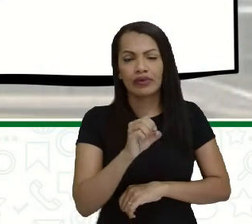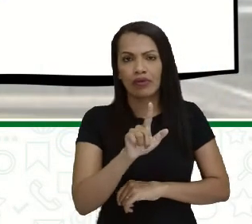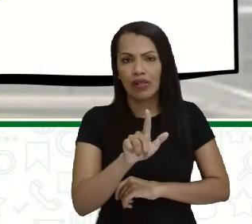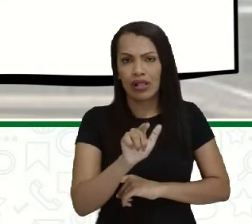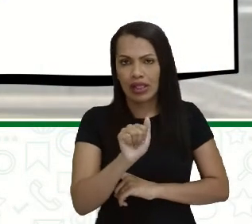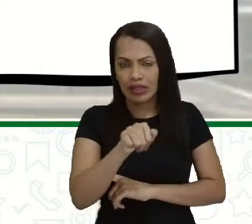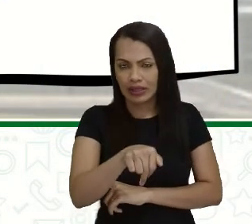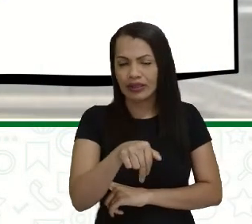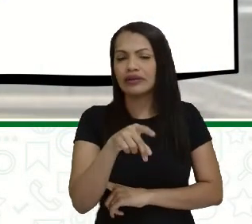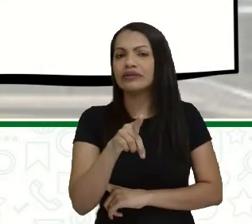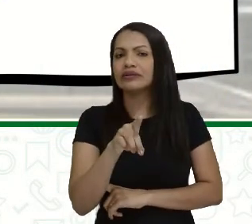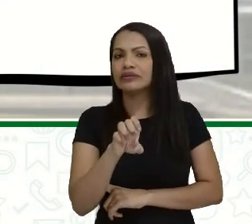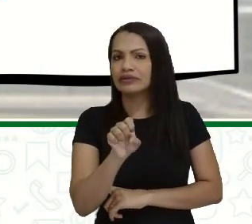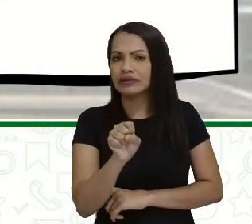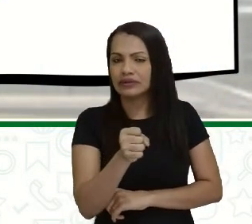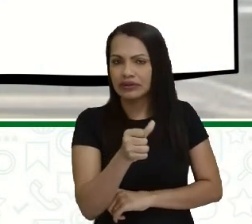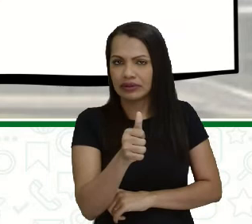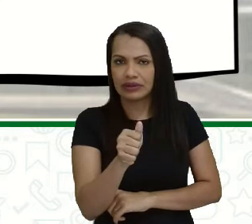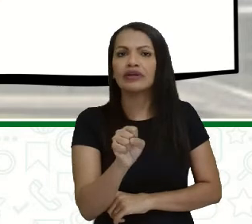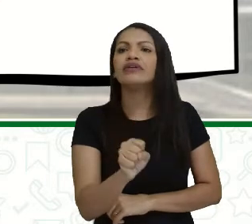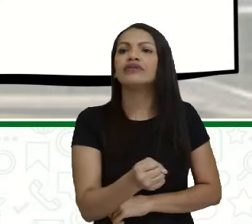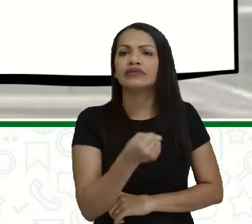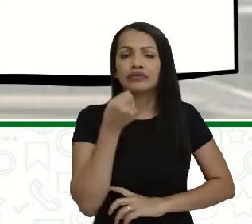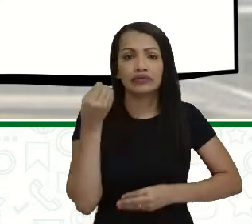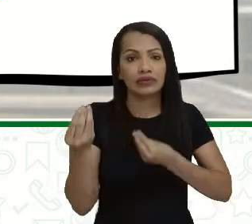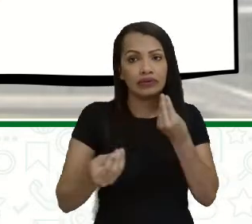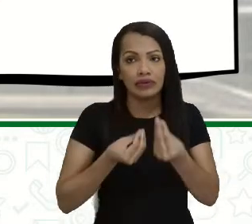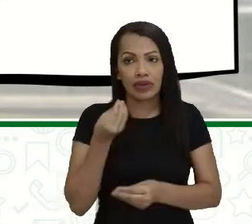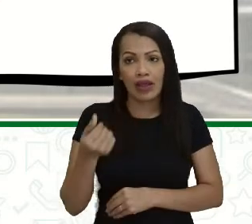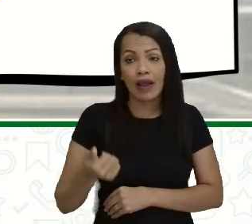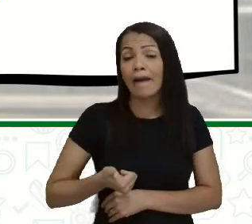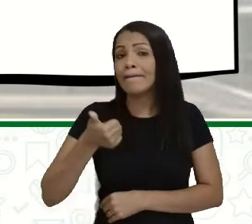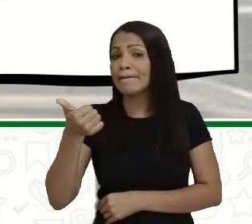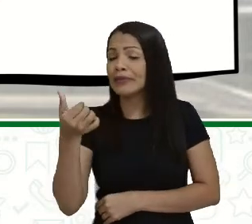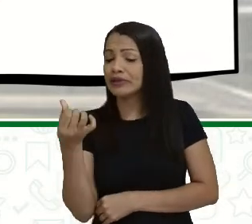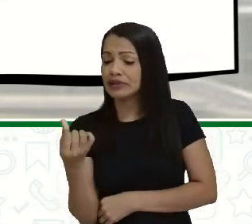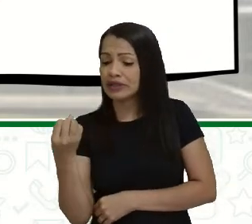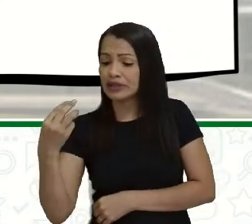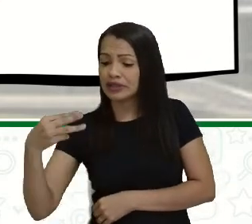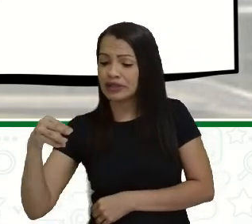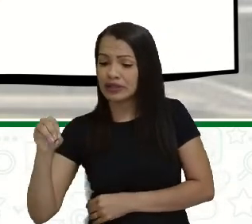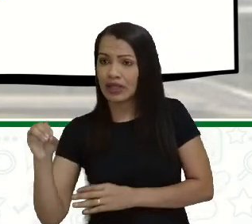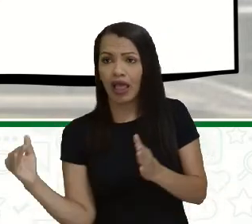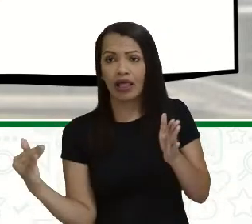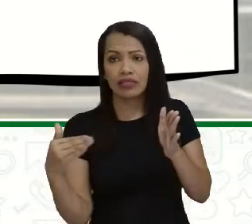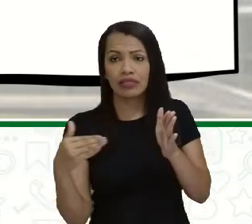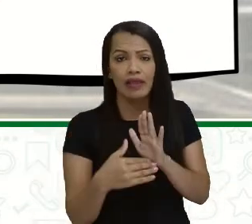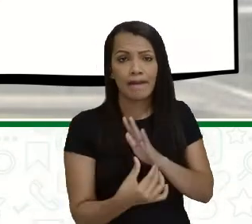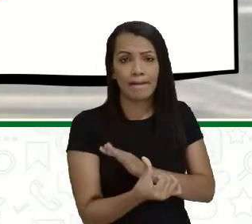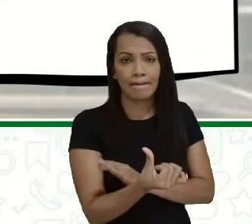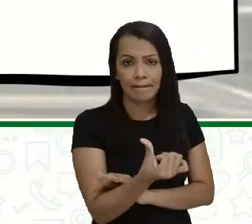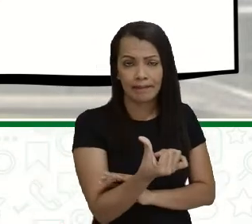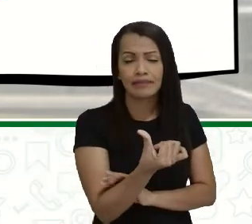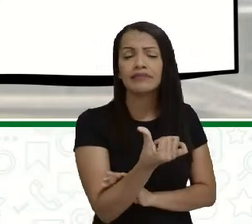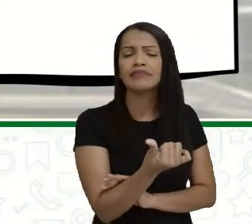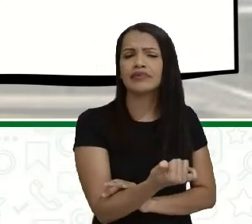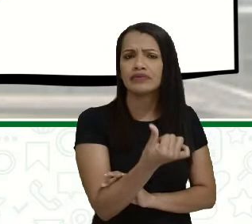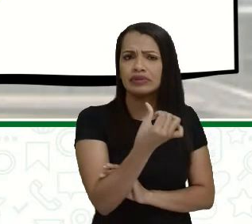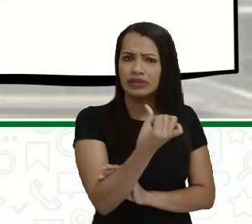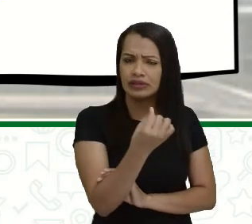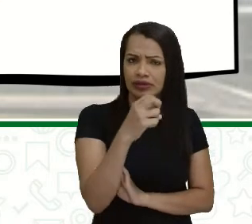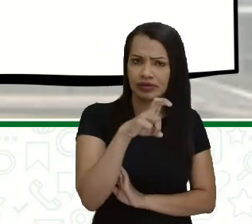histórico aí, invasões holandesas, né? Então, 1630, 1654, os holandeses, né, invadiram